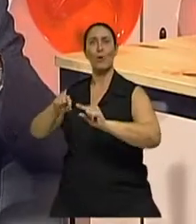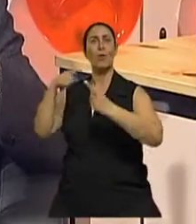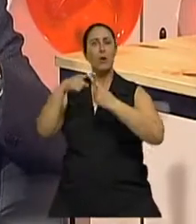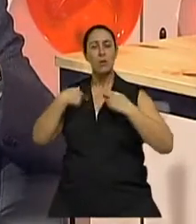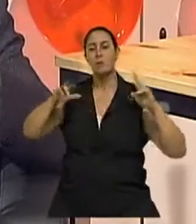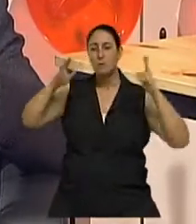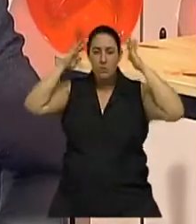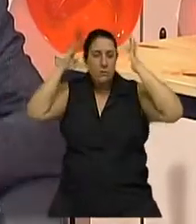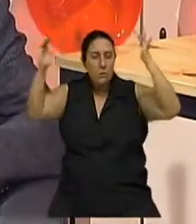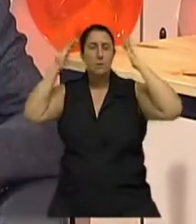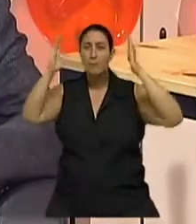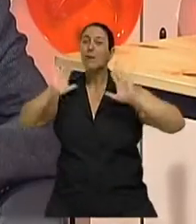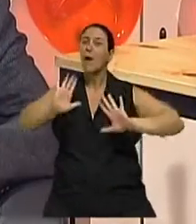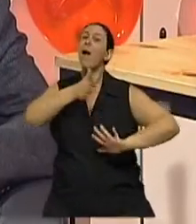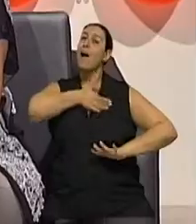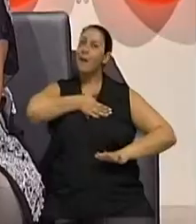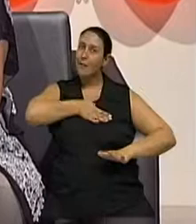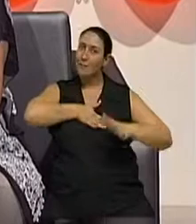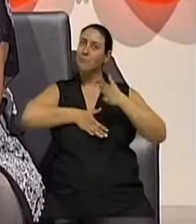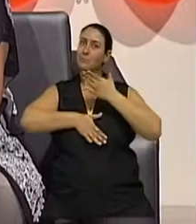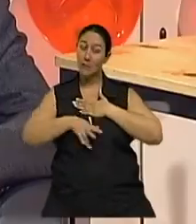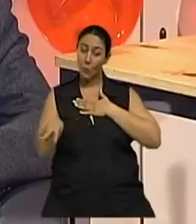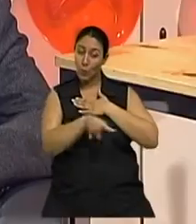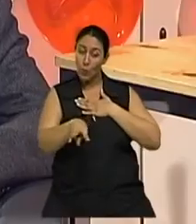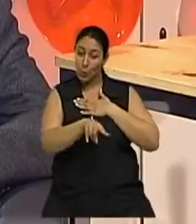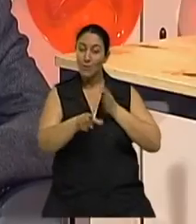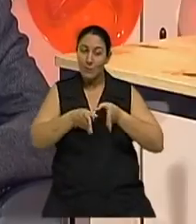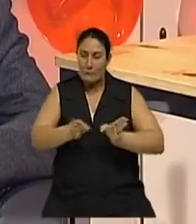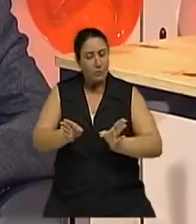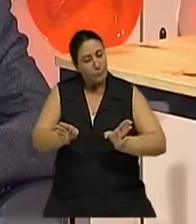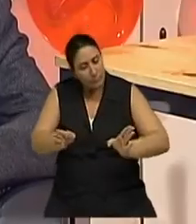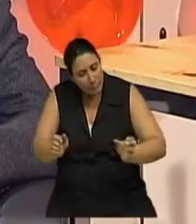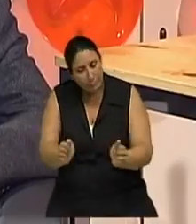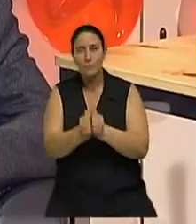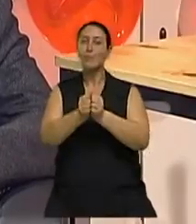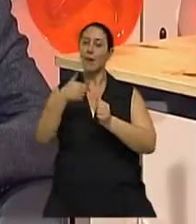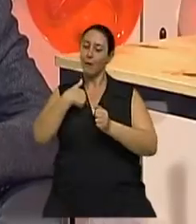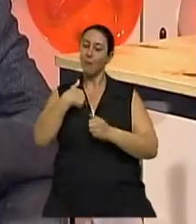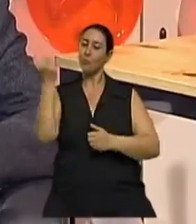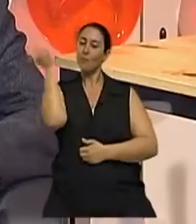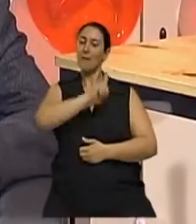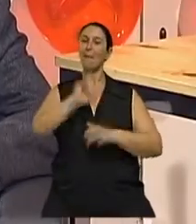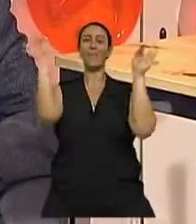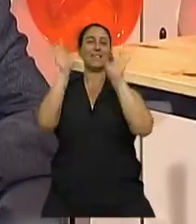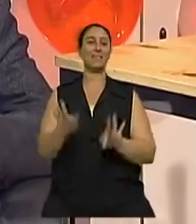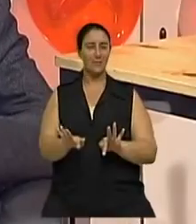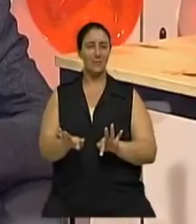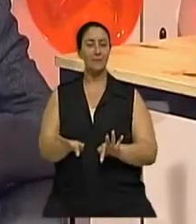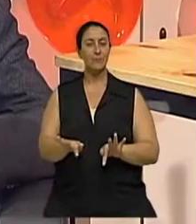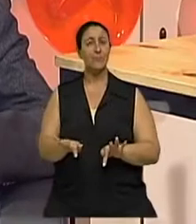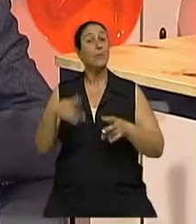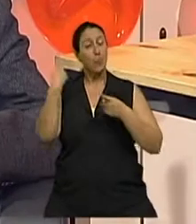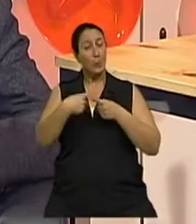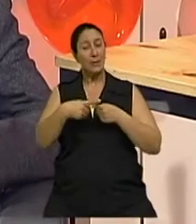juntar as duas coisas. Se somar, isso está feito. É. O problema... É o velho feliz. É, exatamente. Quer dizer, então a redução de